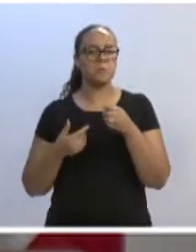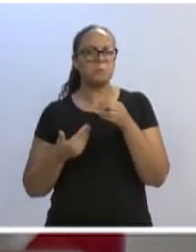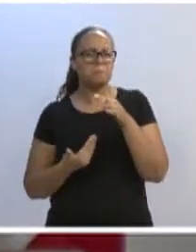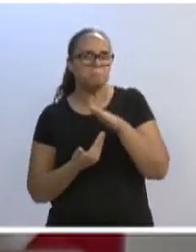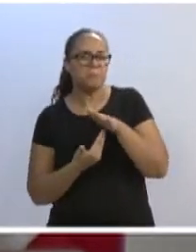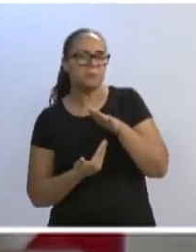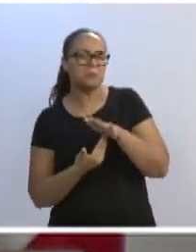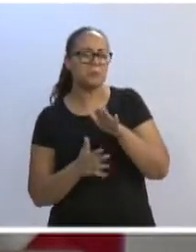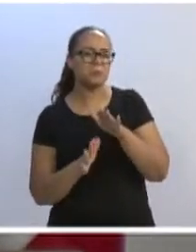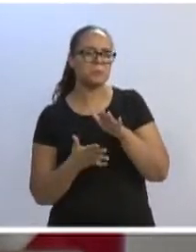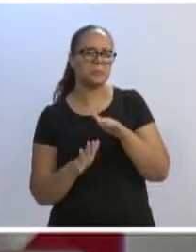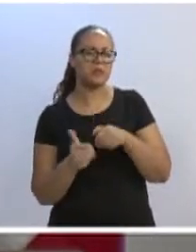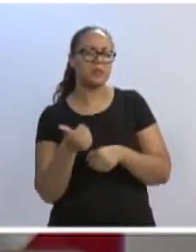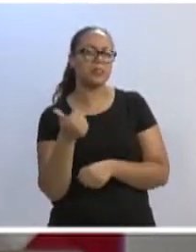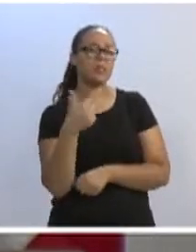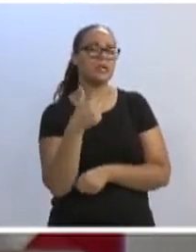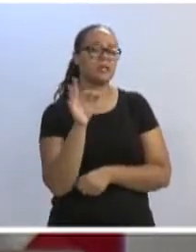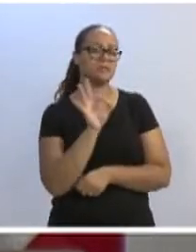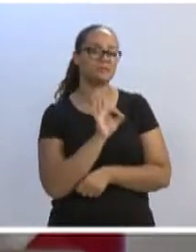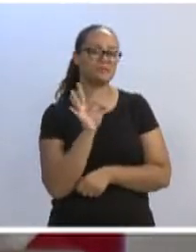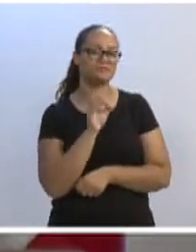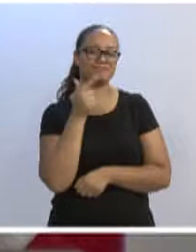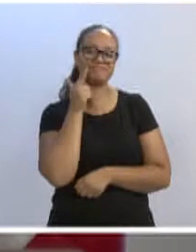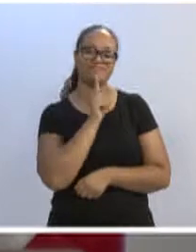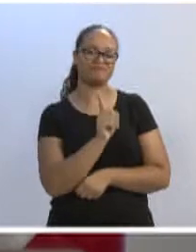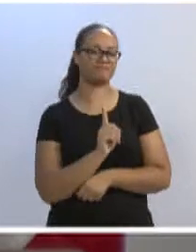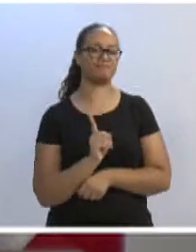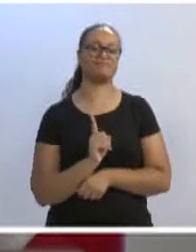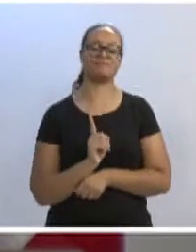investir de 13%, não conseguiu.